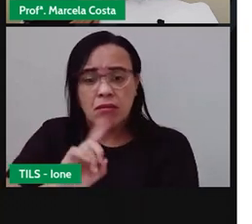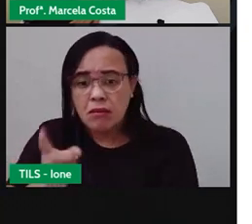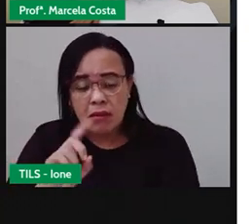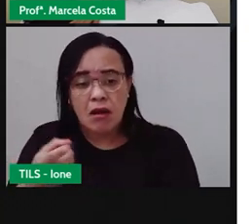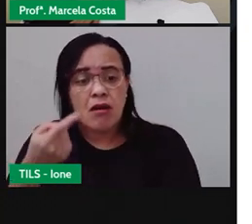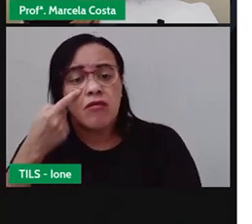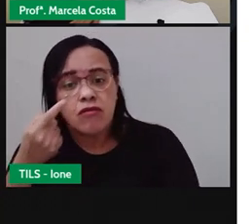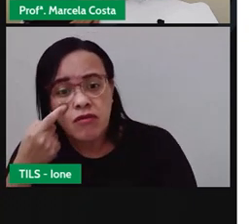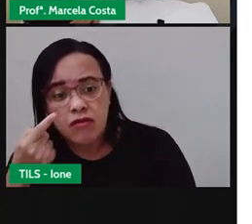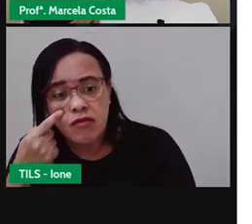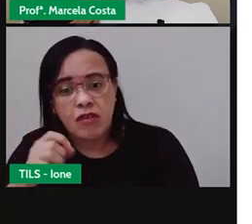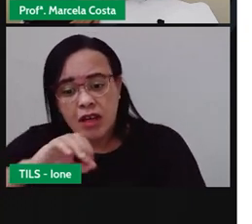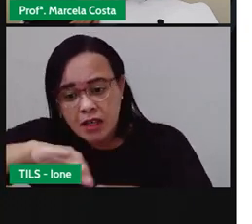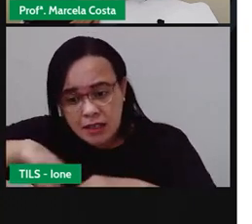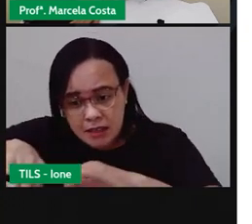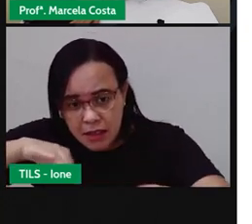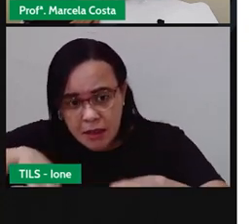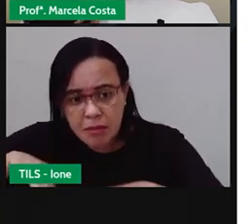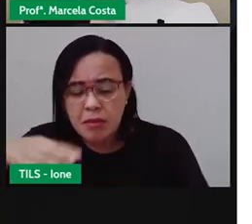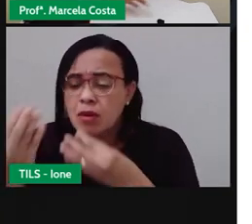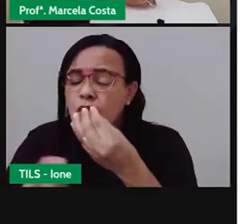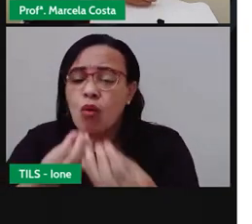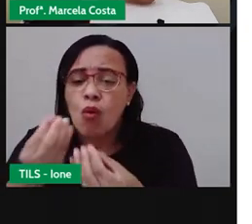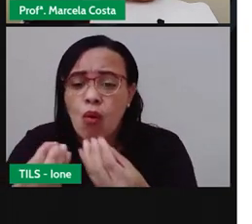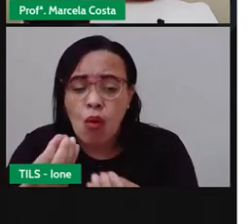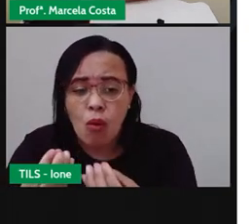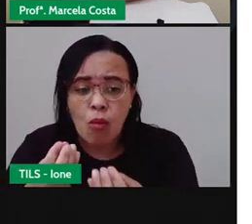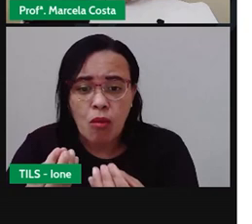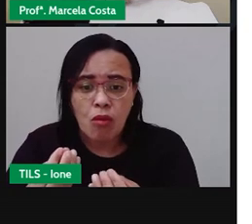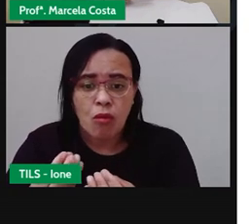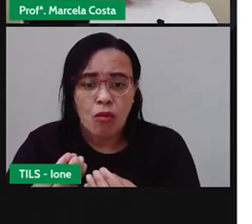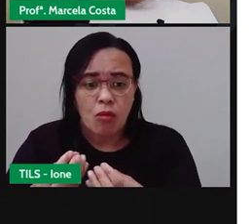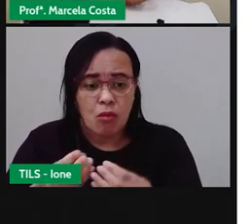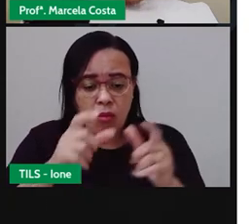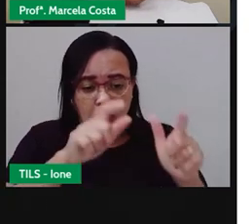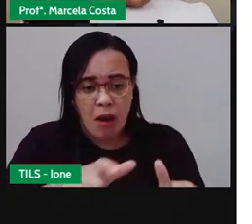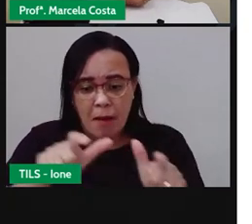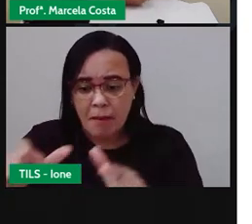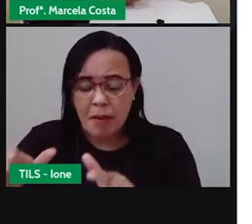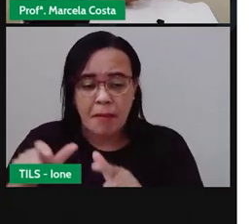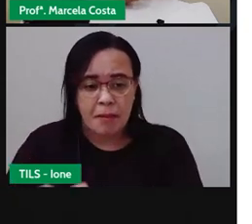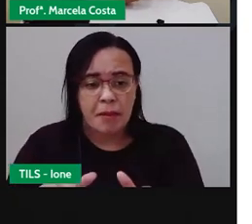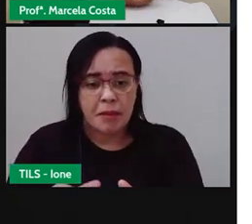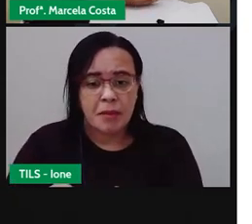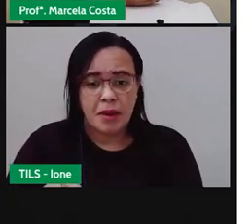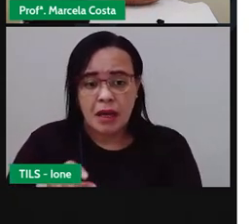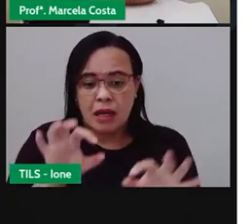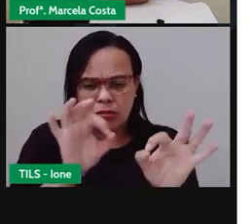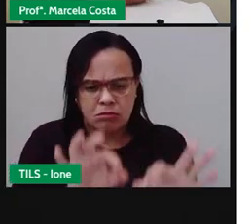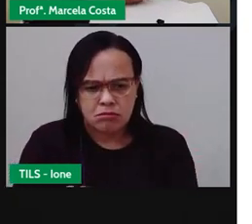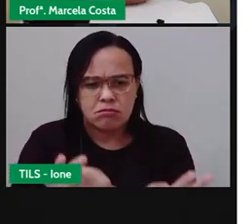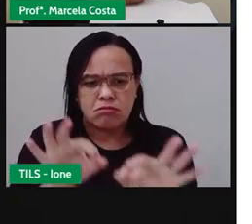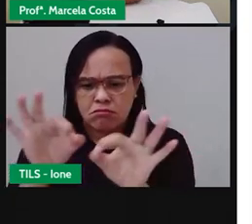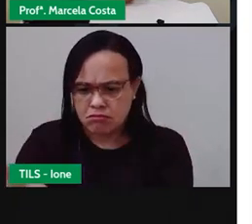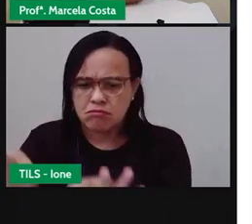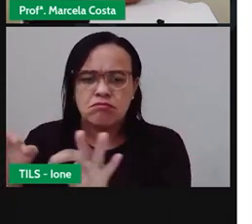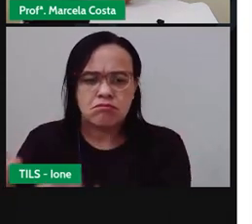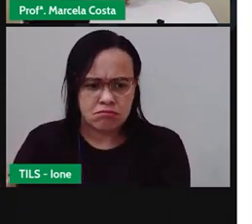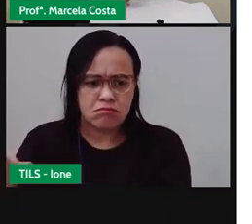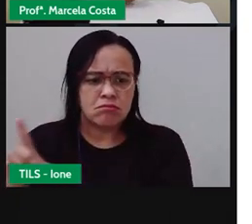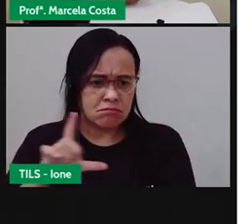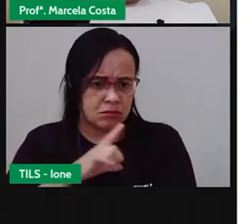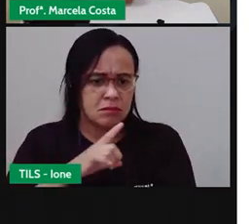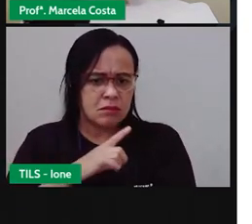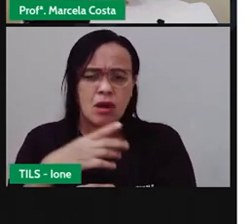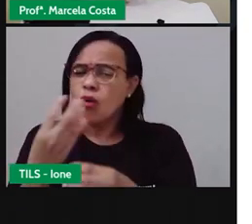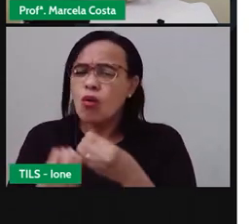já, a matéria que a gente já utilizou. Vamos ver agora um exemplo de como